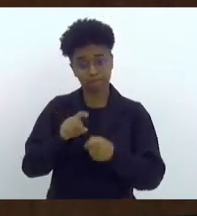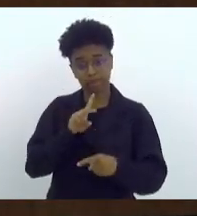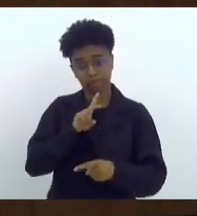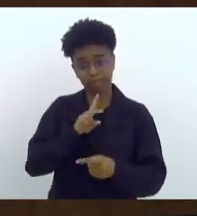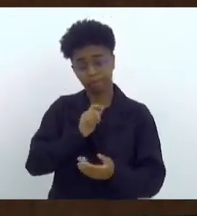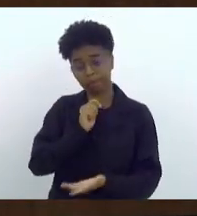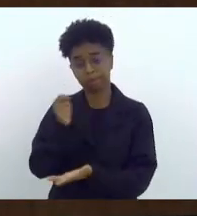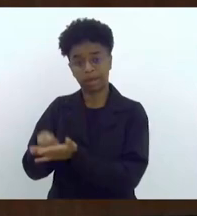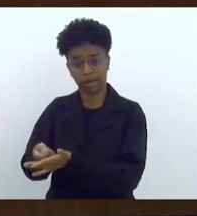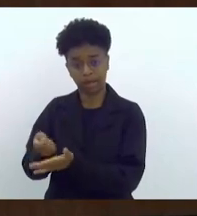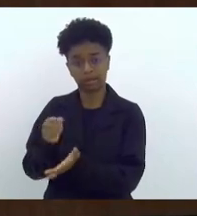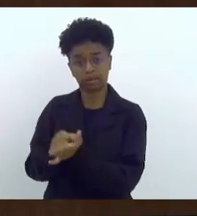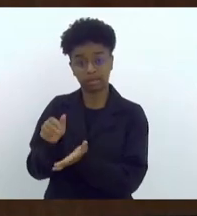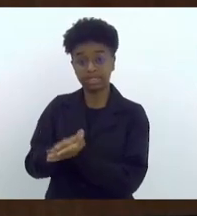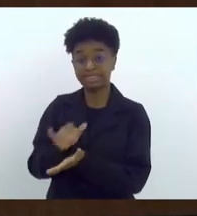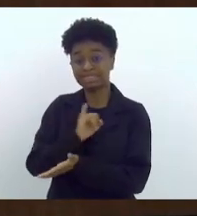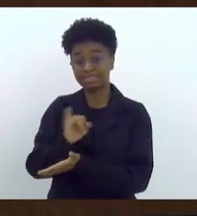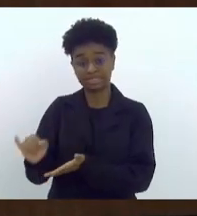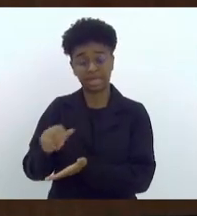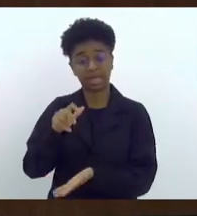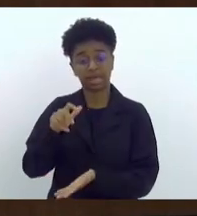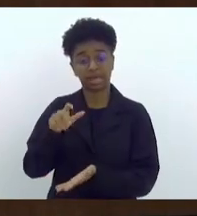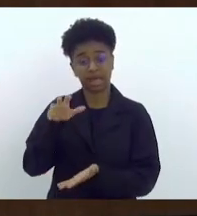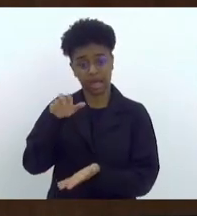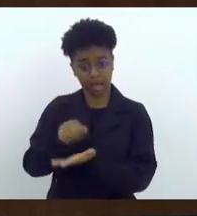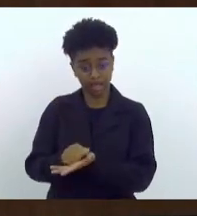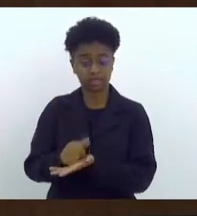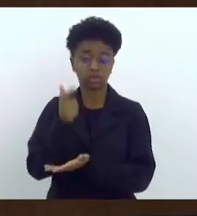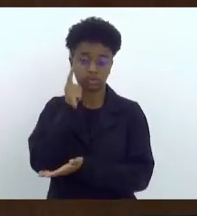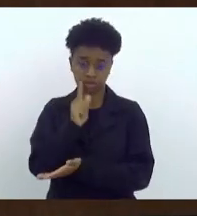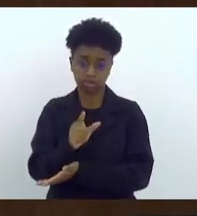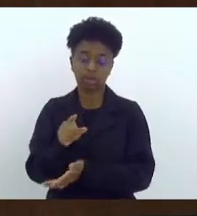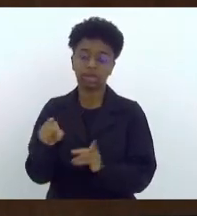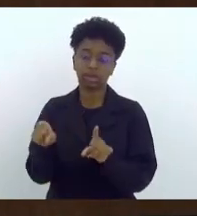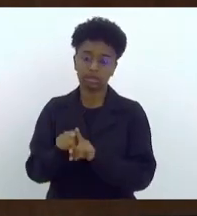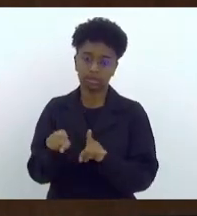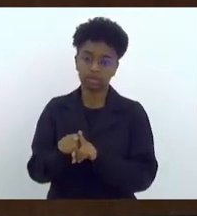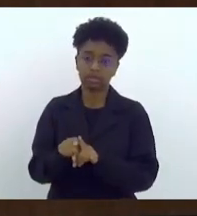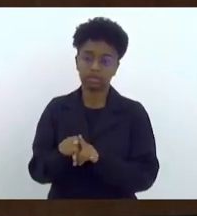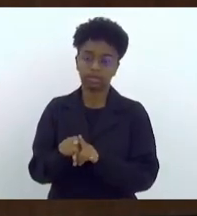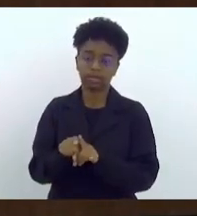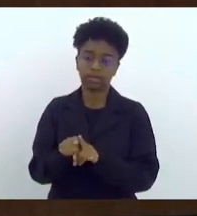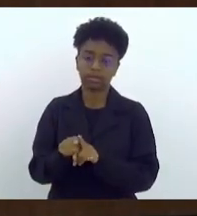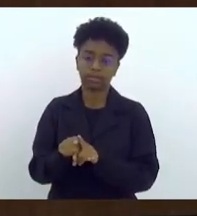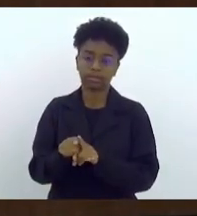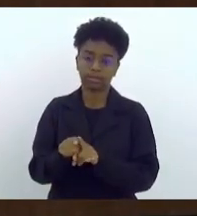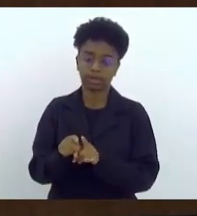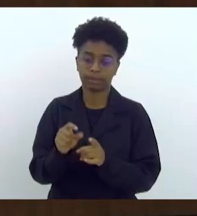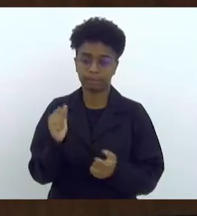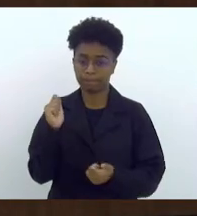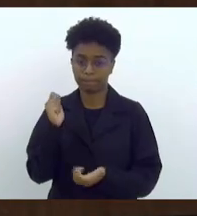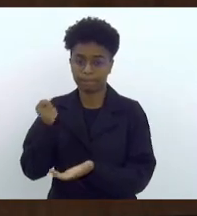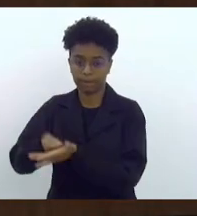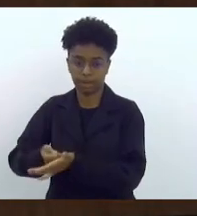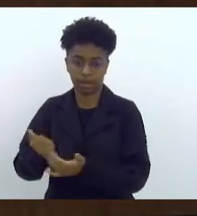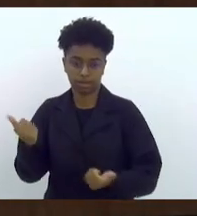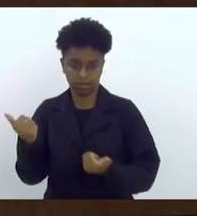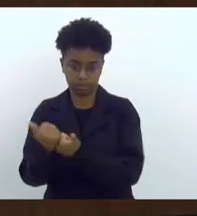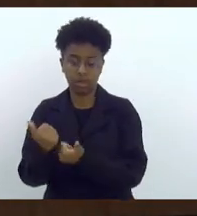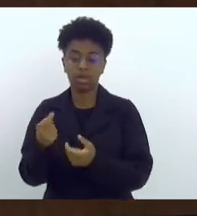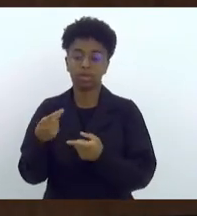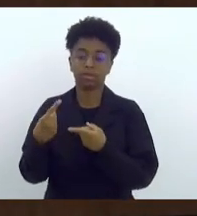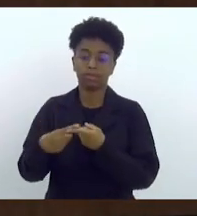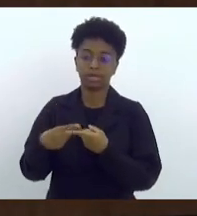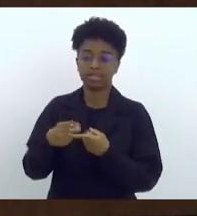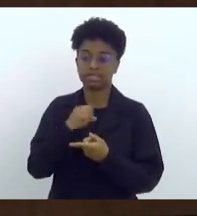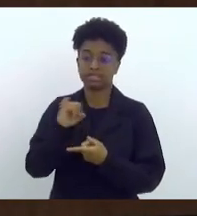desde que esteja cadastrado, devidamente cadastrado pelas pessoas que estiverem na dragagem do Estado